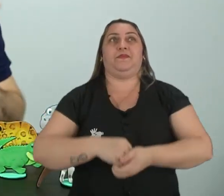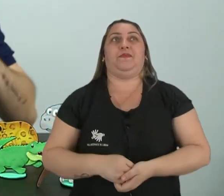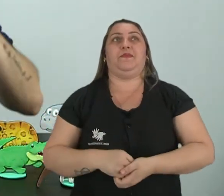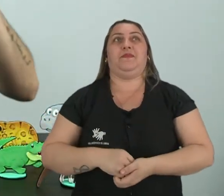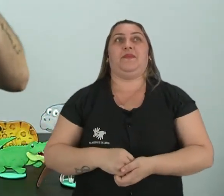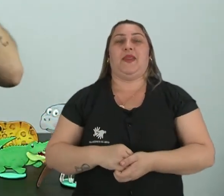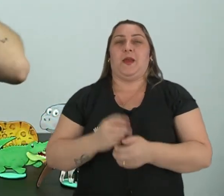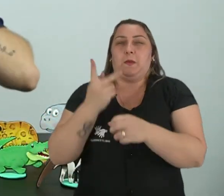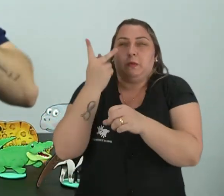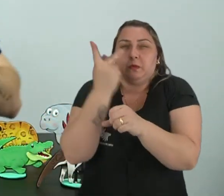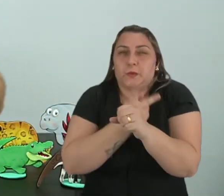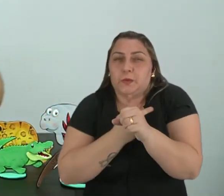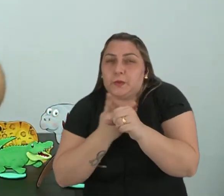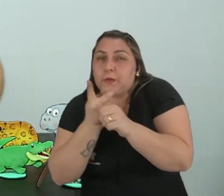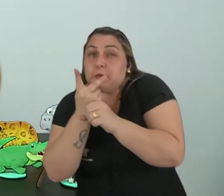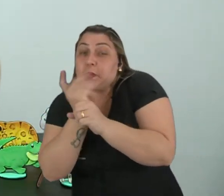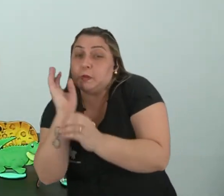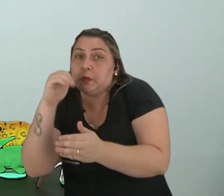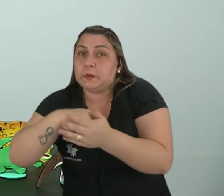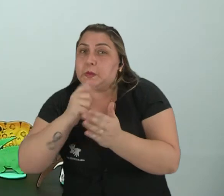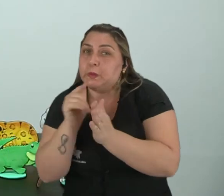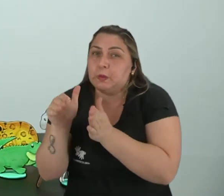caça lá no rio, né?